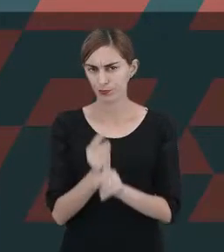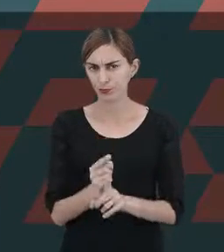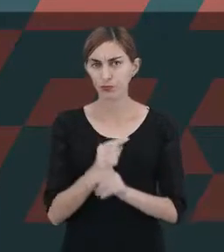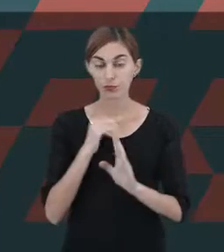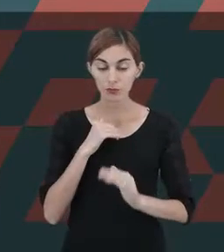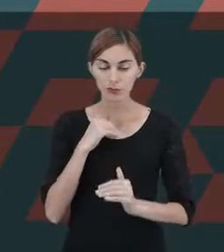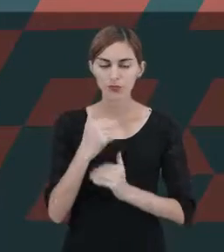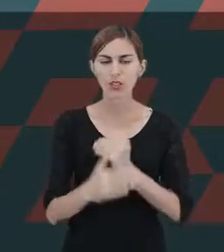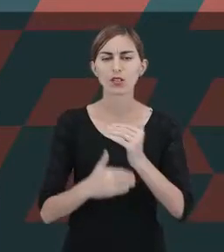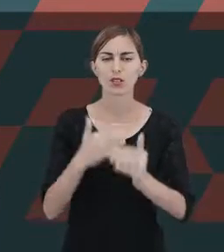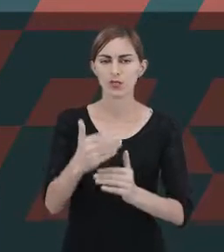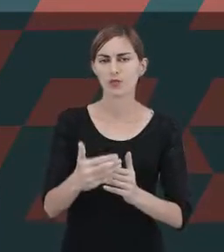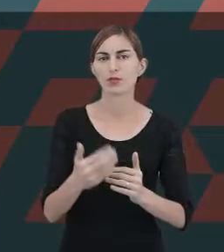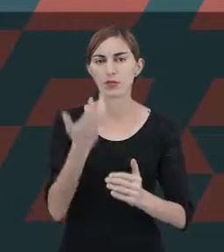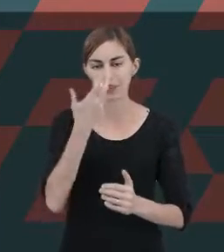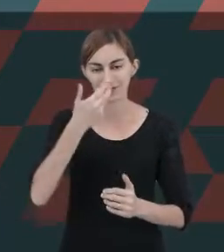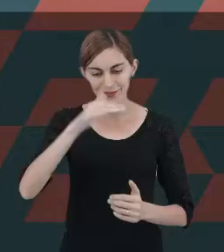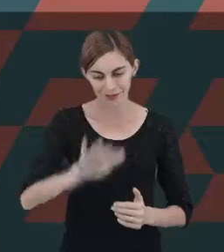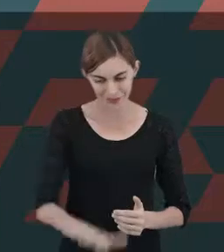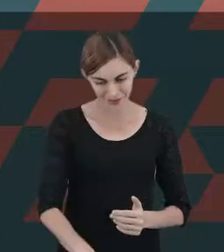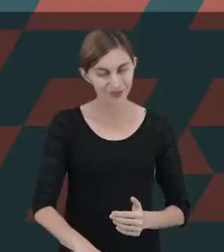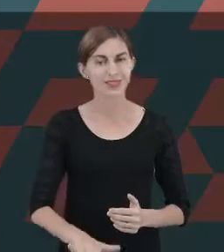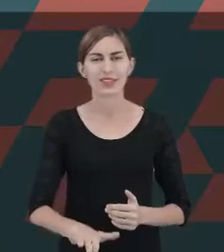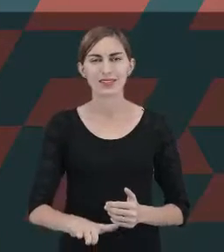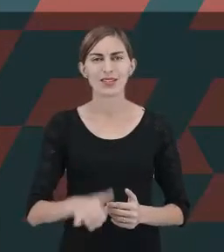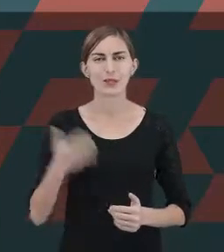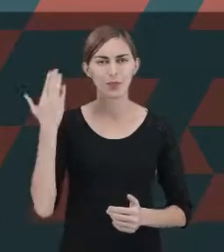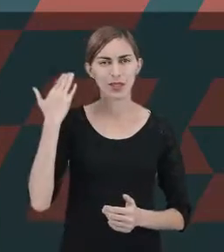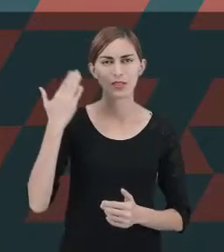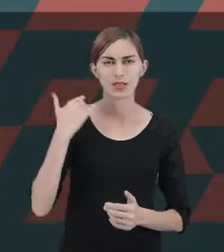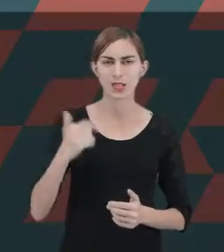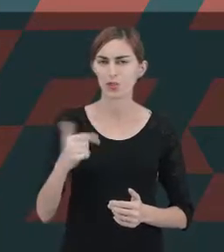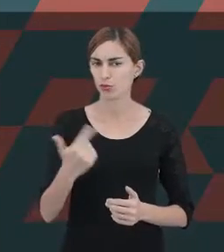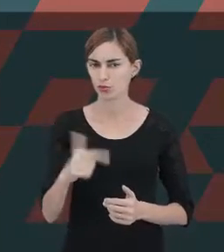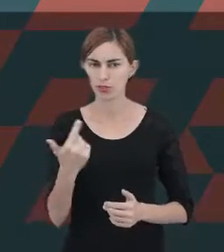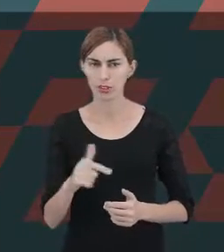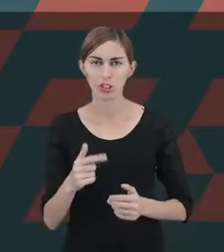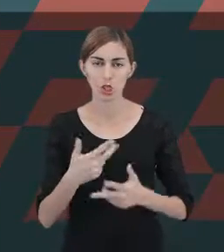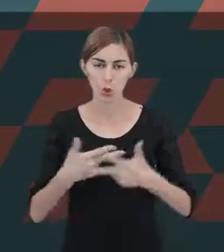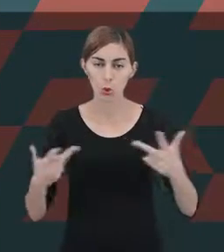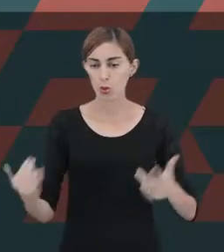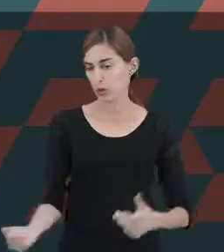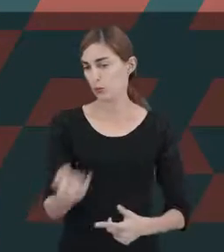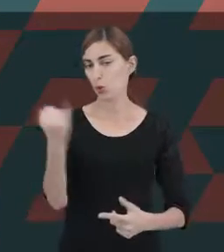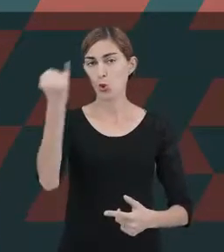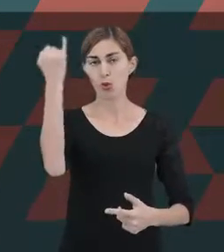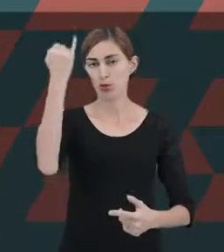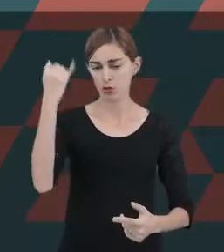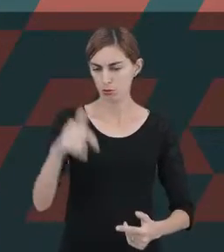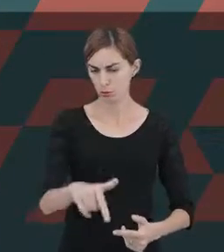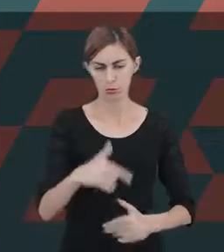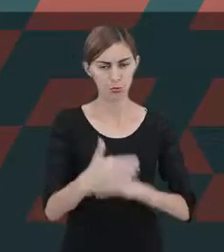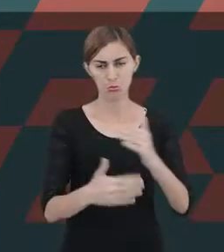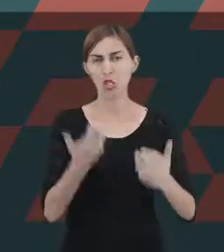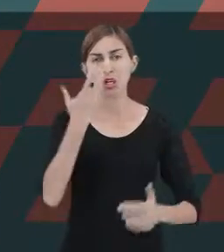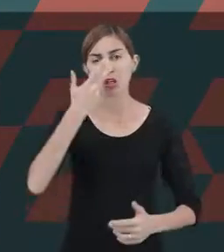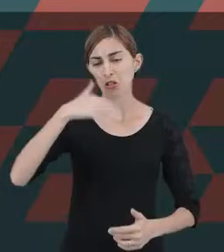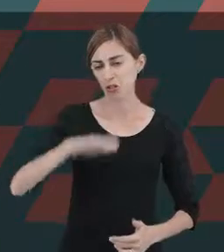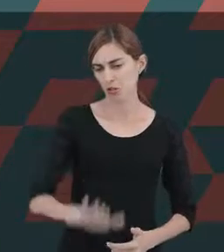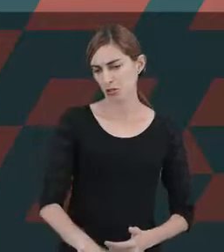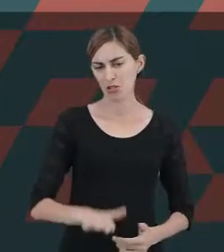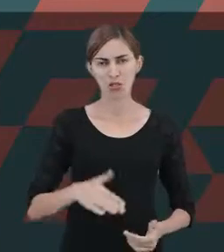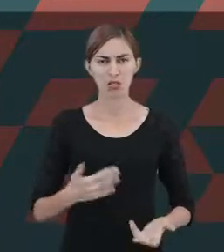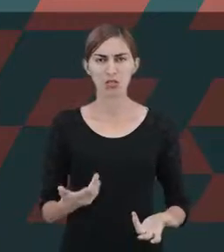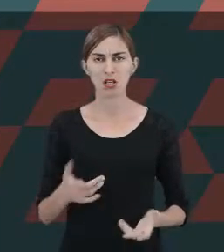da criança não era tido como algo de destaque, ou seja, a criança era tratada como um mini